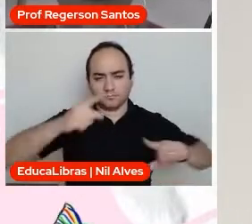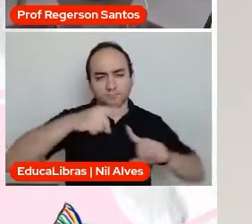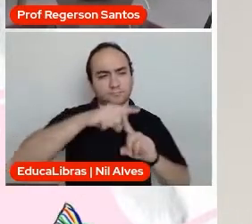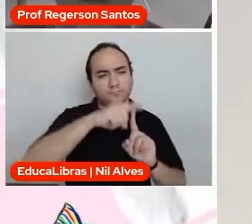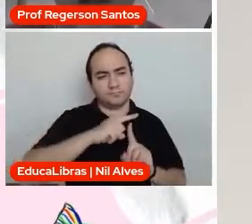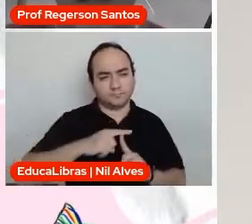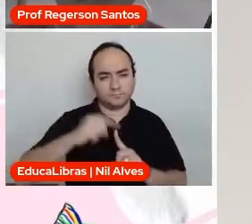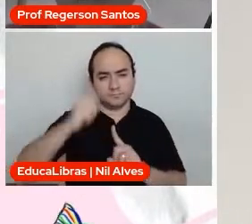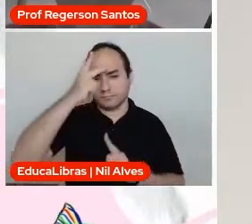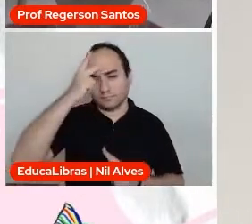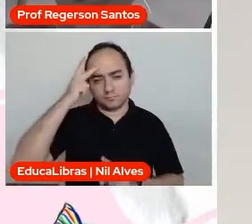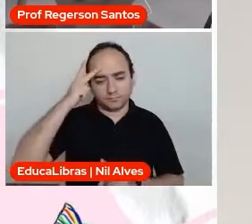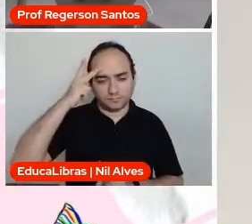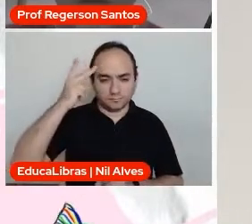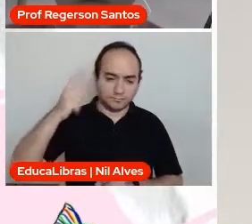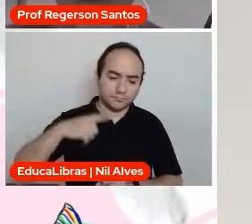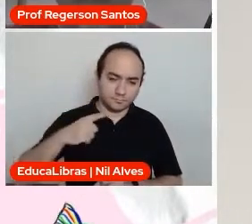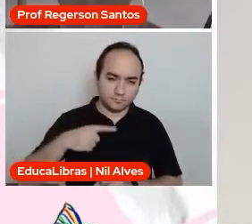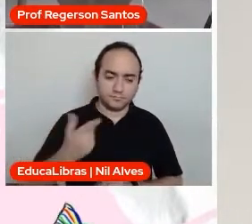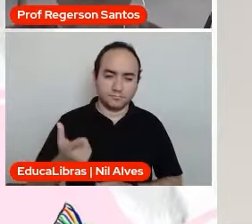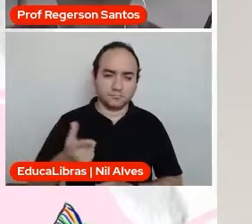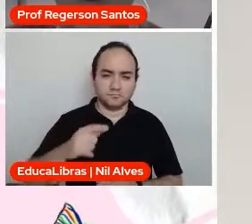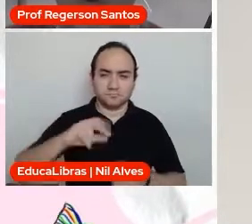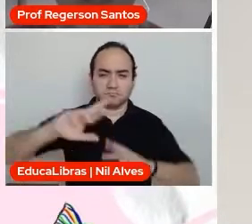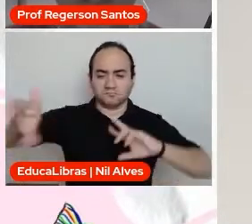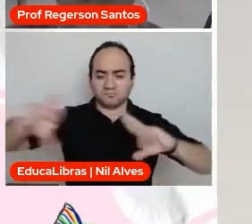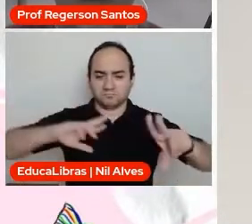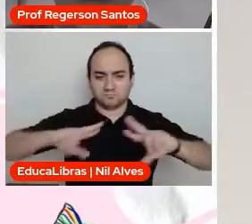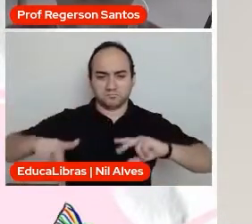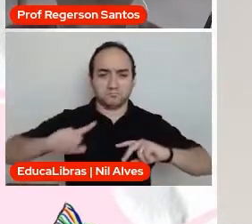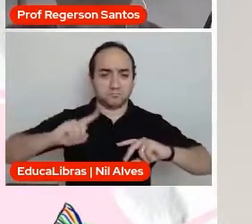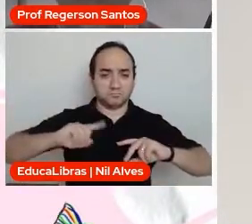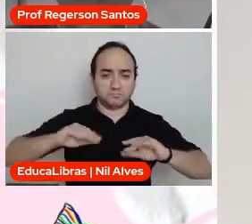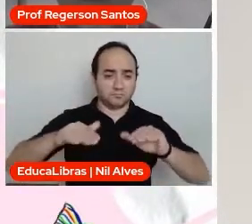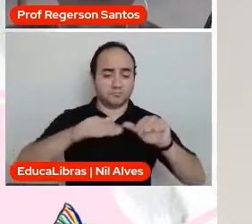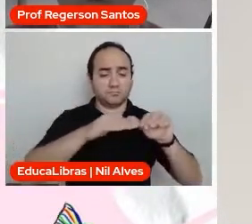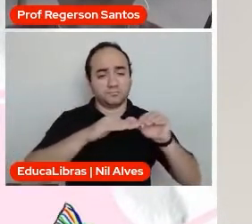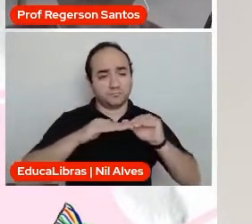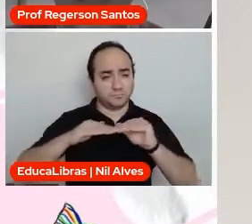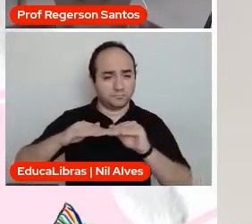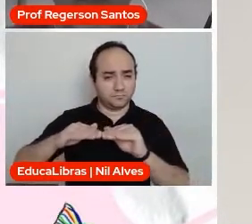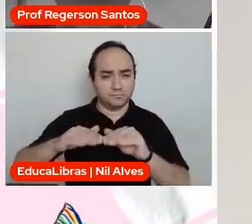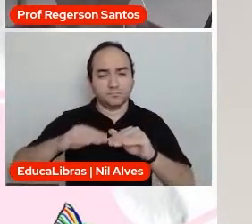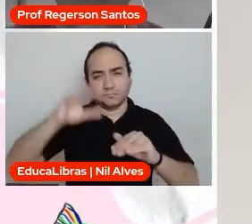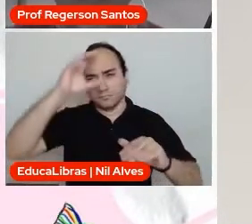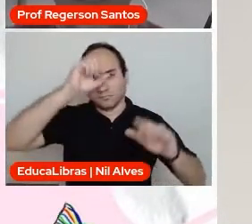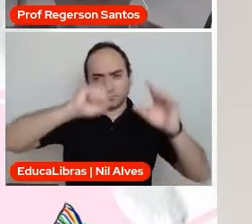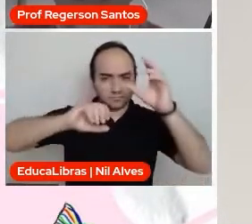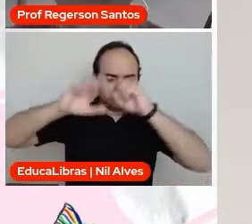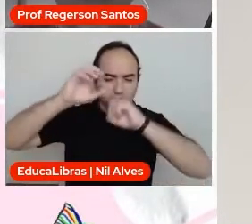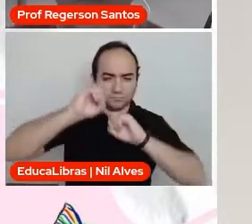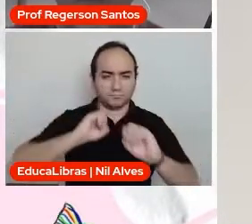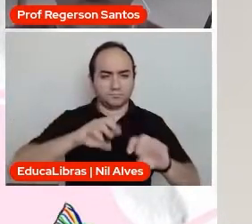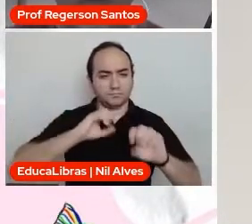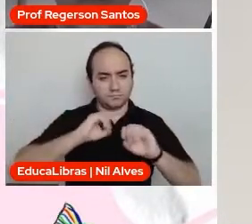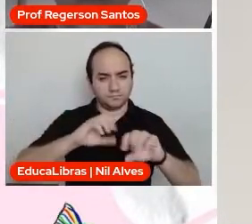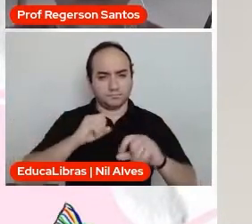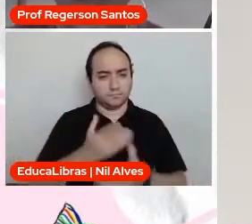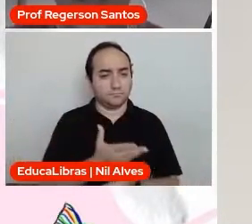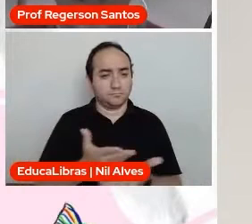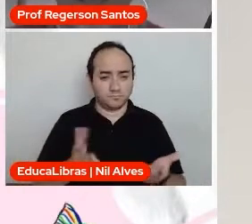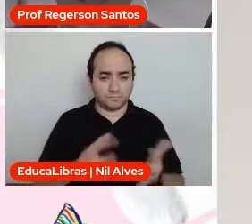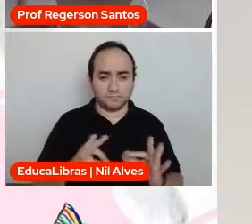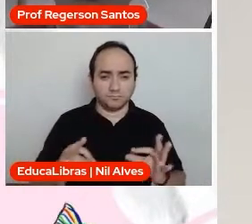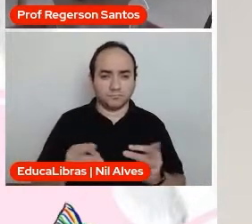não há diferenciação. O ensino, o conhecimento, o processo de aprendizagem é pra todos.